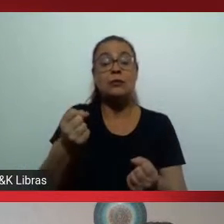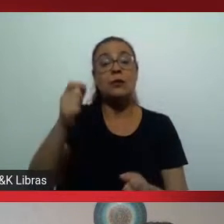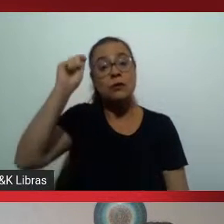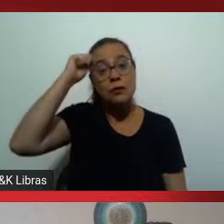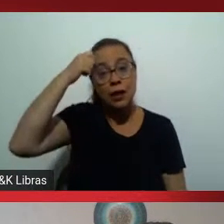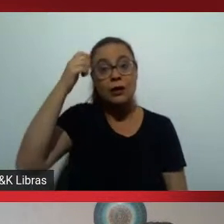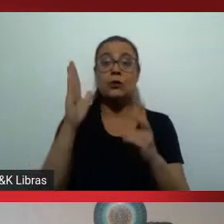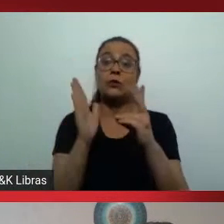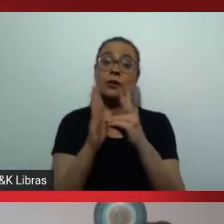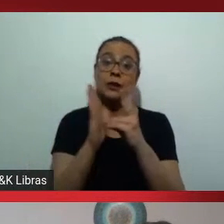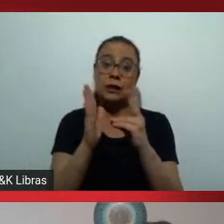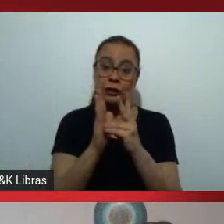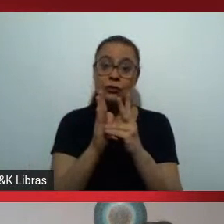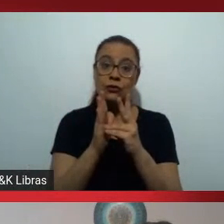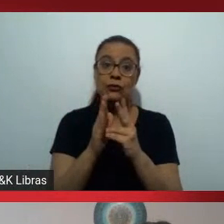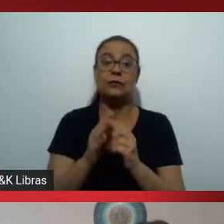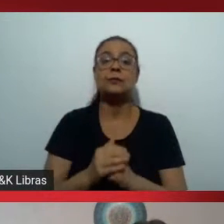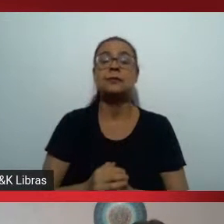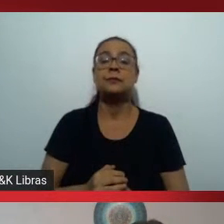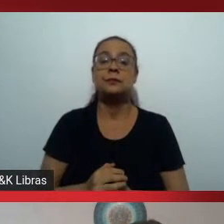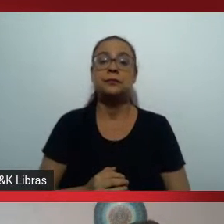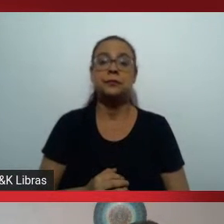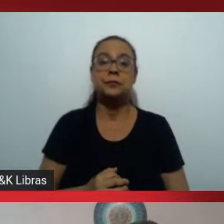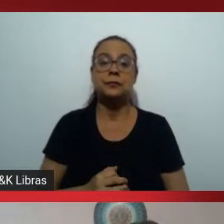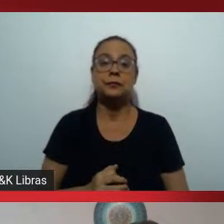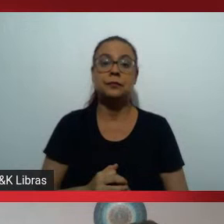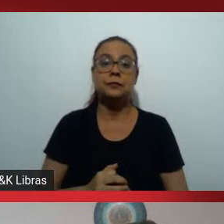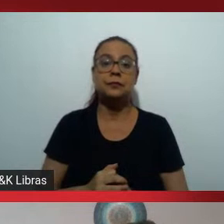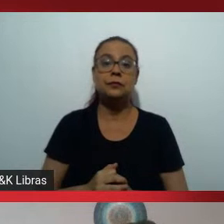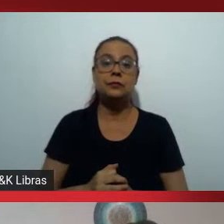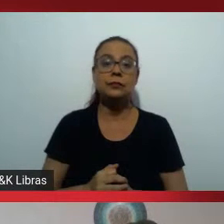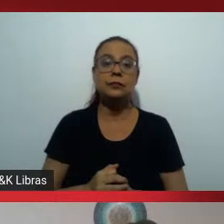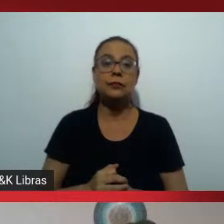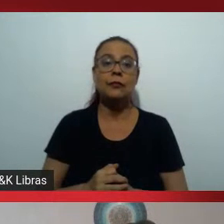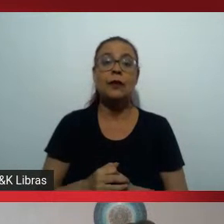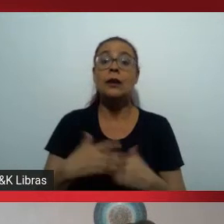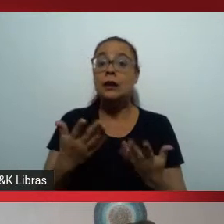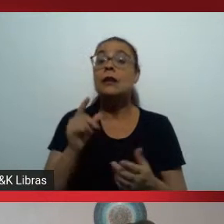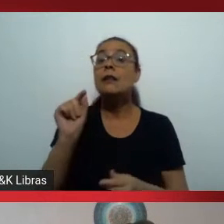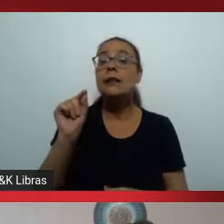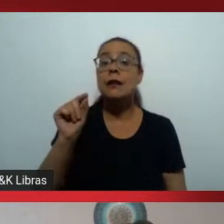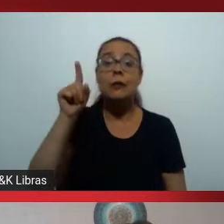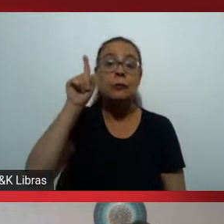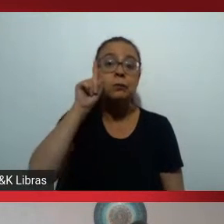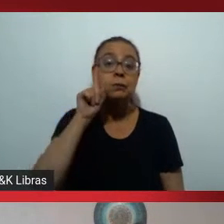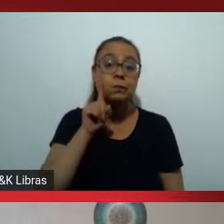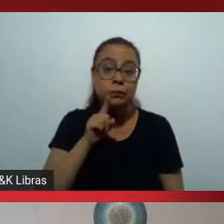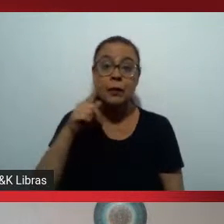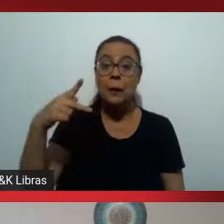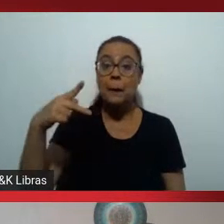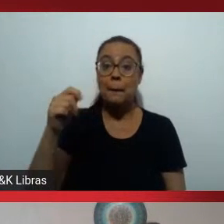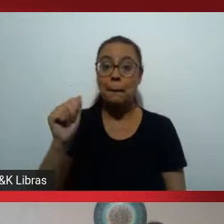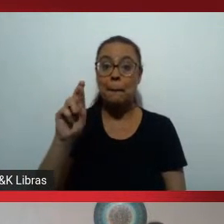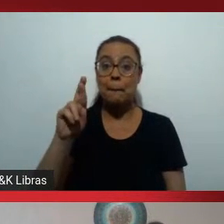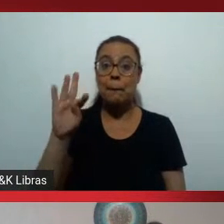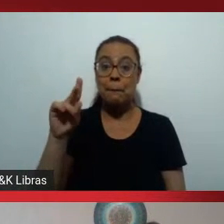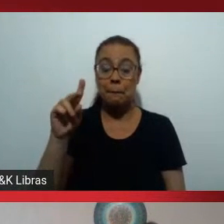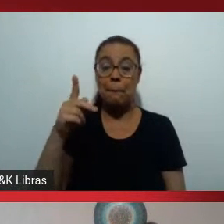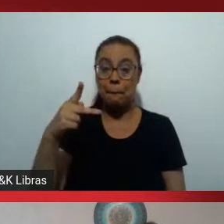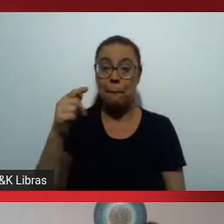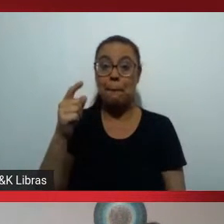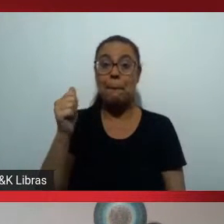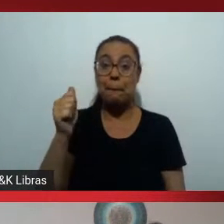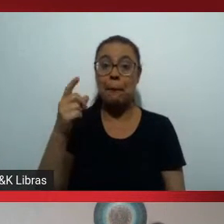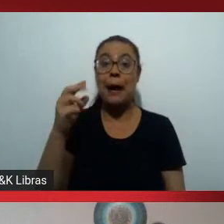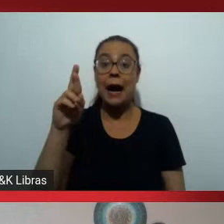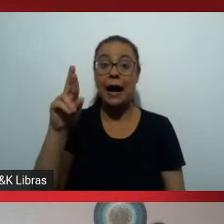Não é 1% desses 7%. E os pardos, há uma acontecidação a ser feita aqui, se autodeclaram pardos, eles